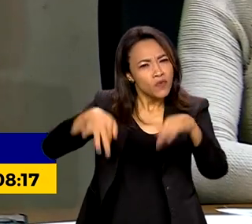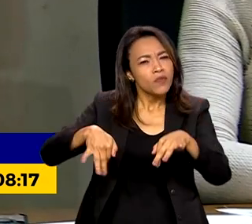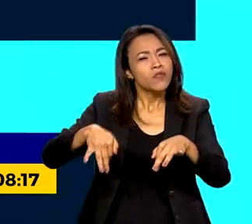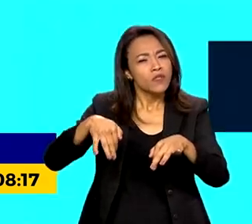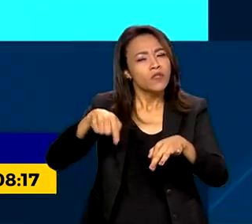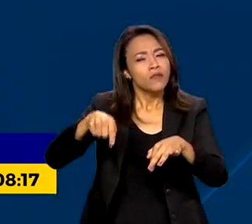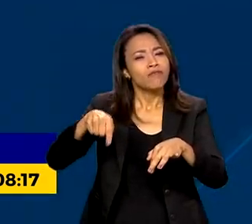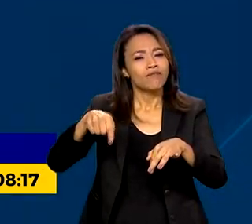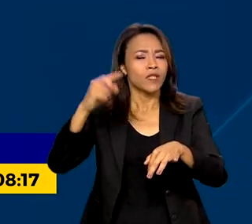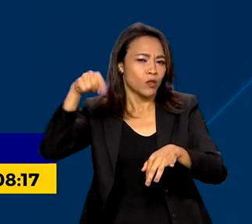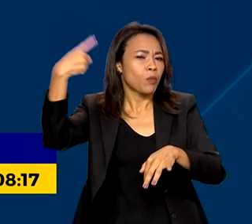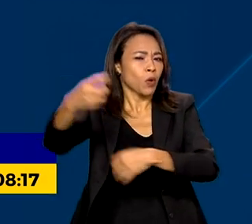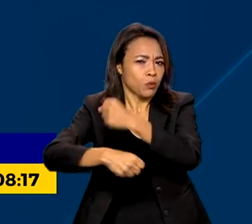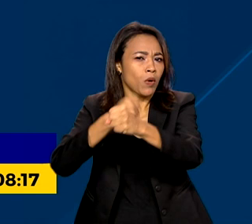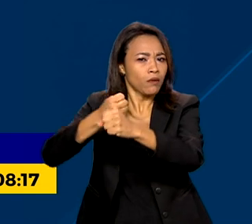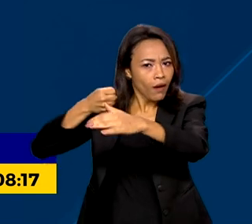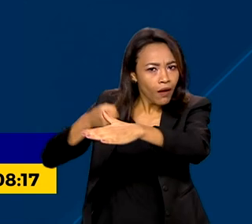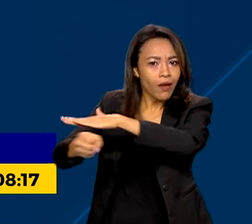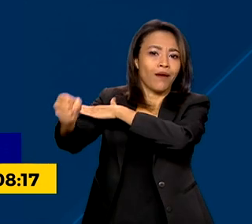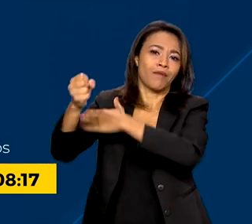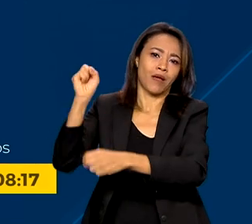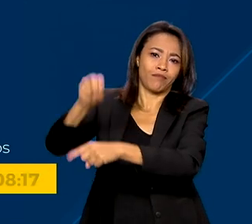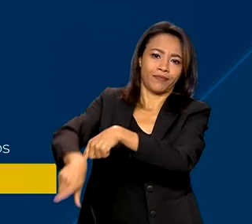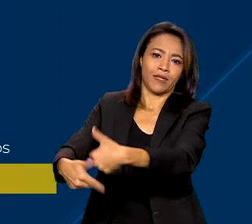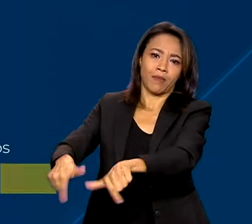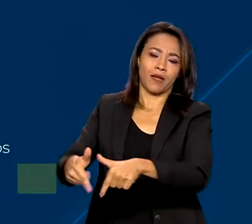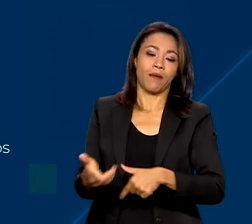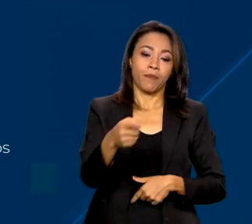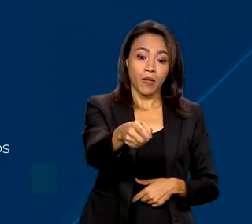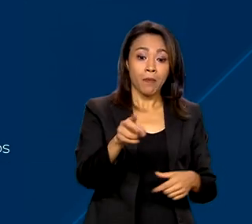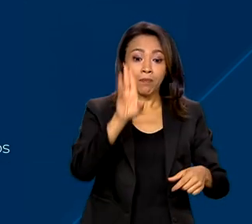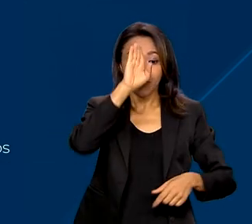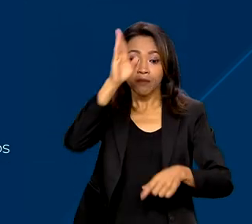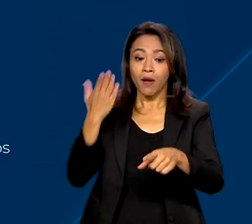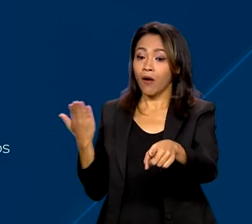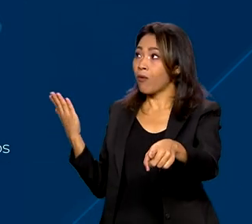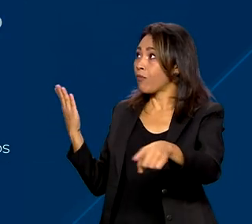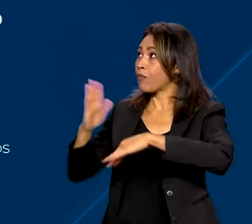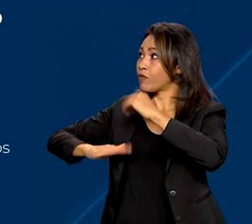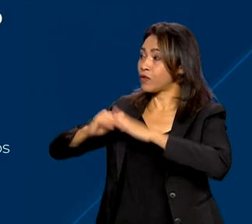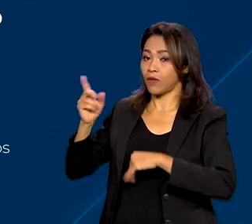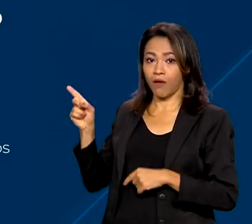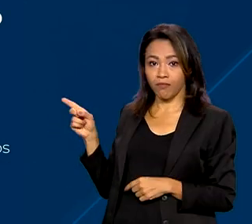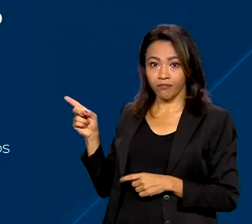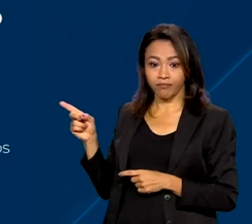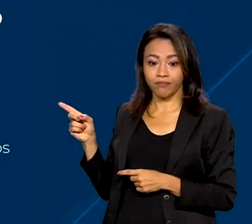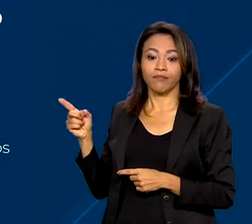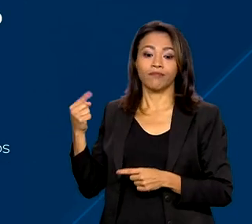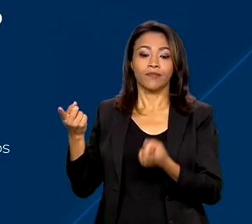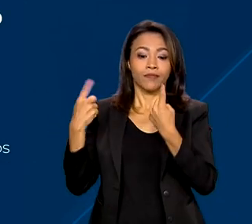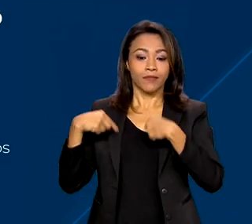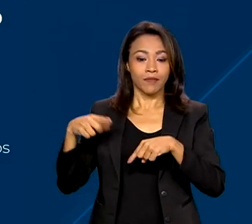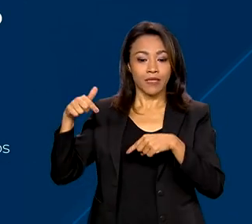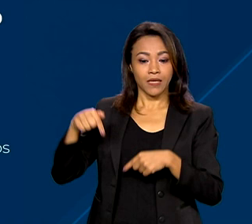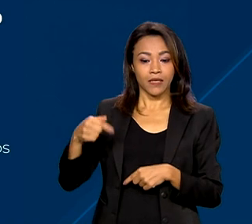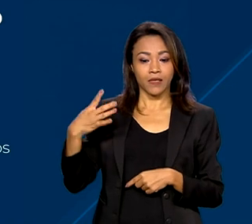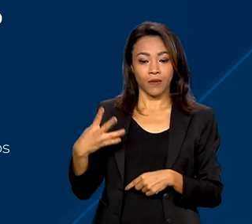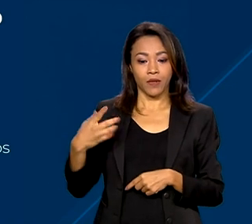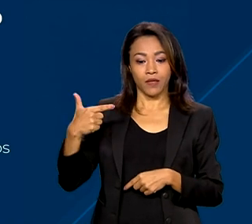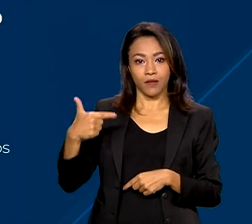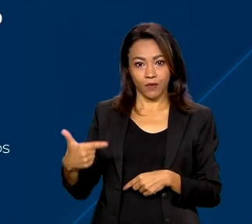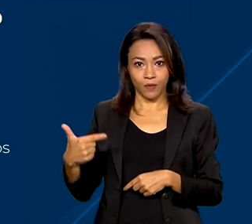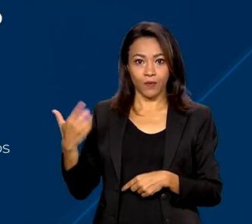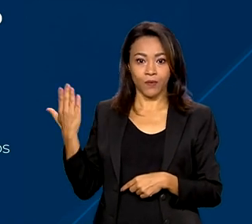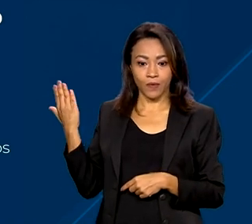início do ano que vem. As maiores ofertas são para o Auditor Fiscal do Trabalho, com 900 vagas, Instituto Nacional de Colonização e